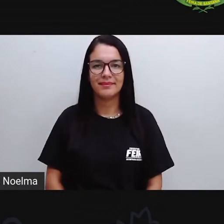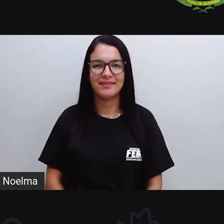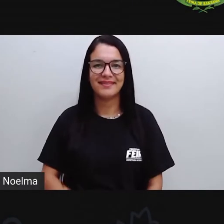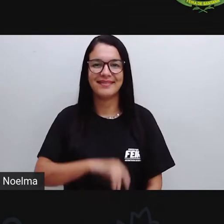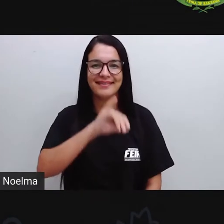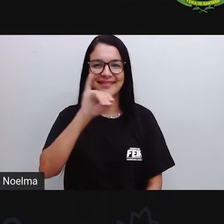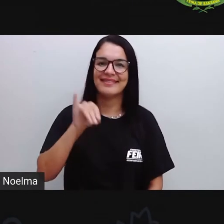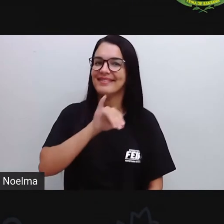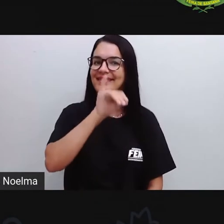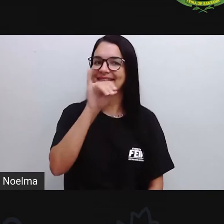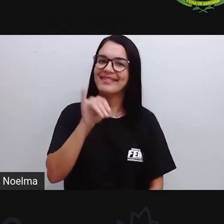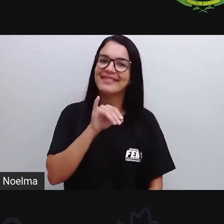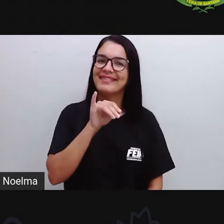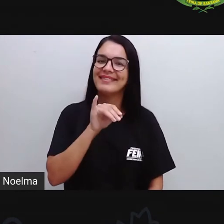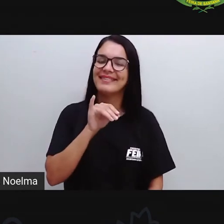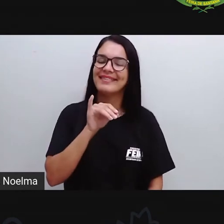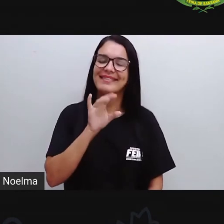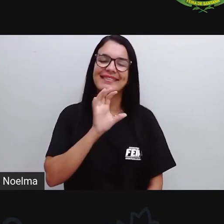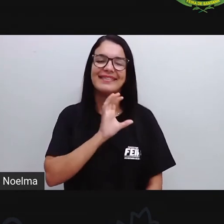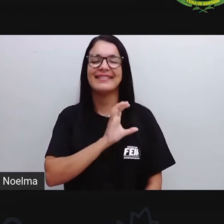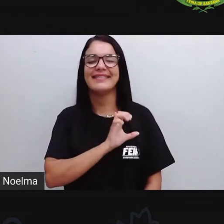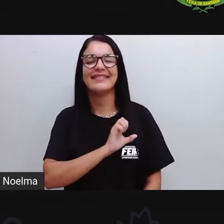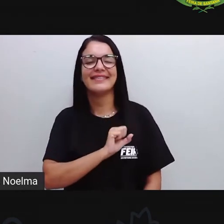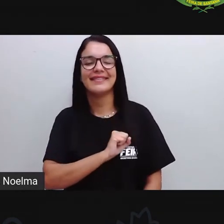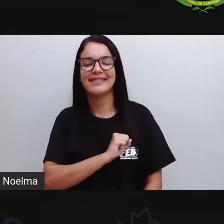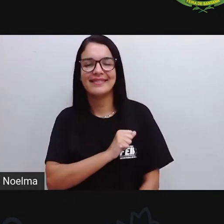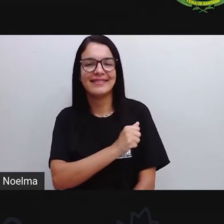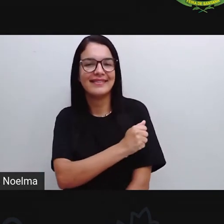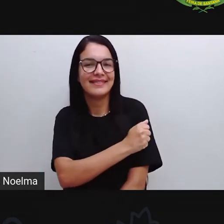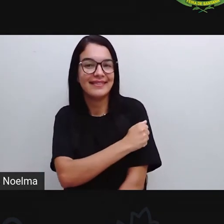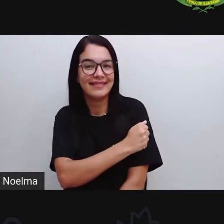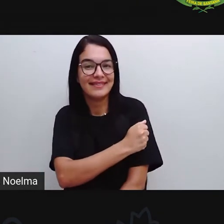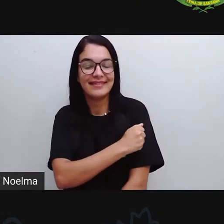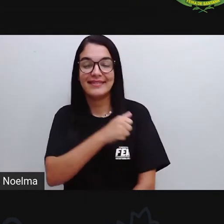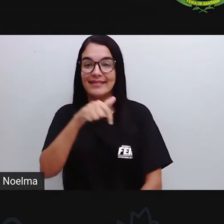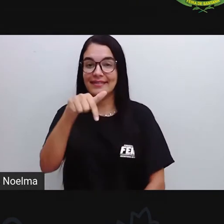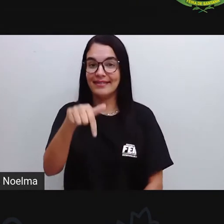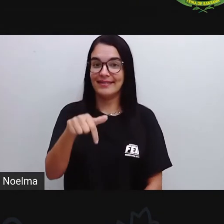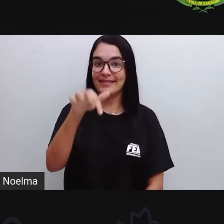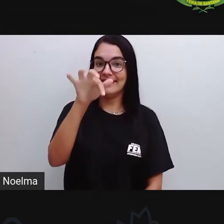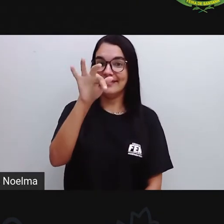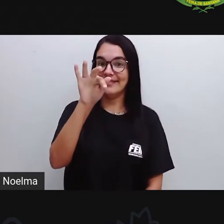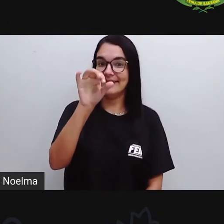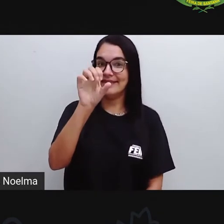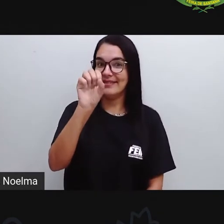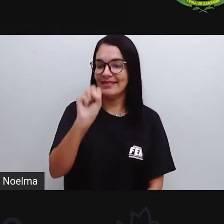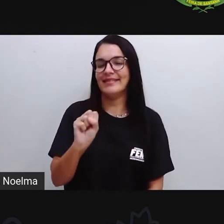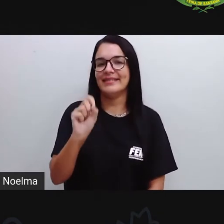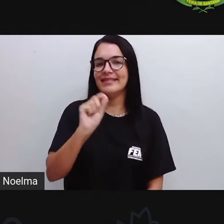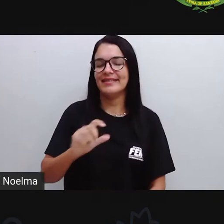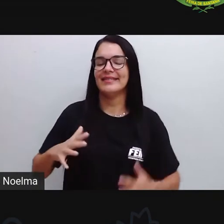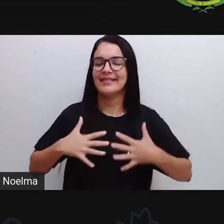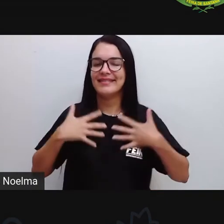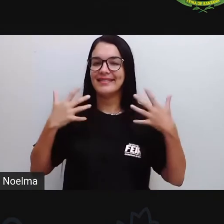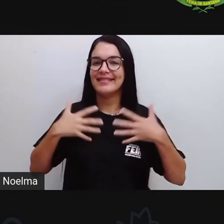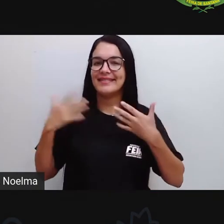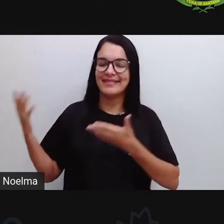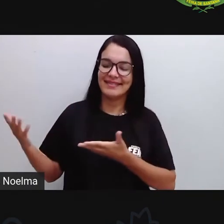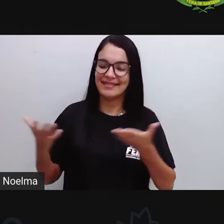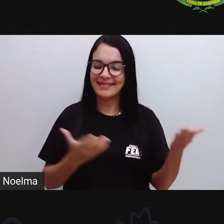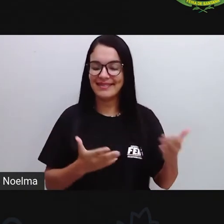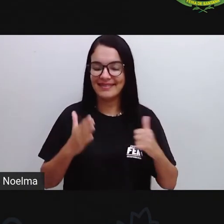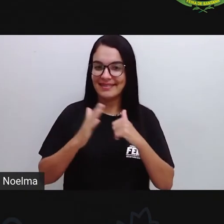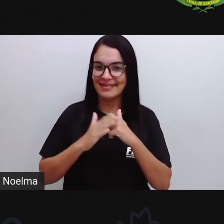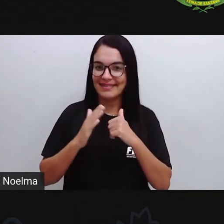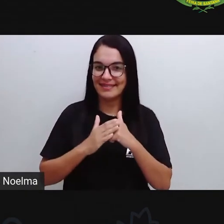Olá, amores, meus queridos e amados alunos da cidade de Feira de Santana. É com a enorme alegria que a gente recebe vocês aqui no